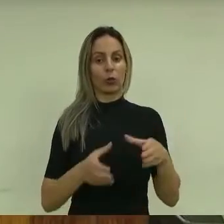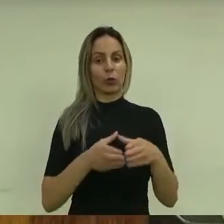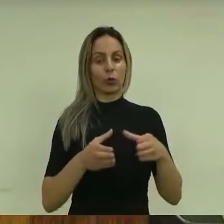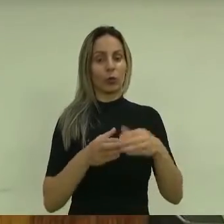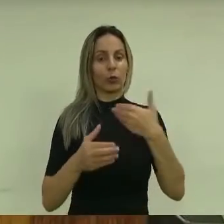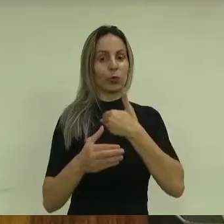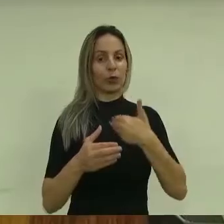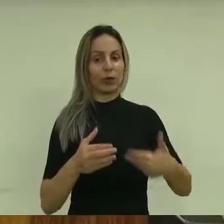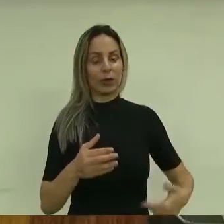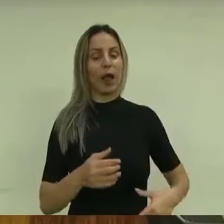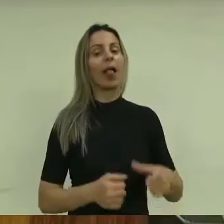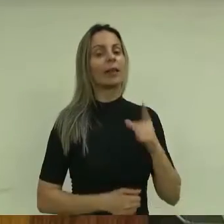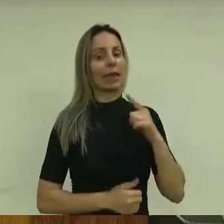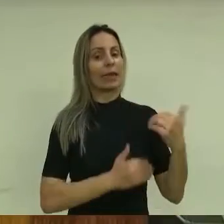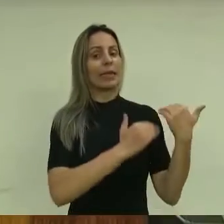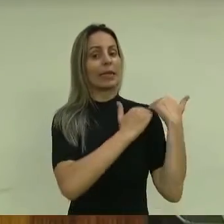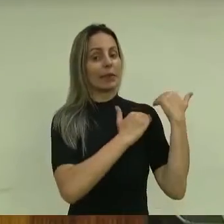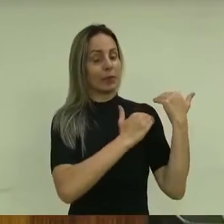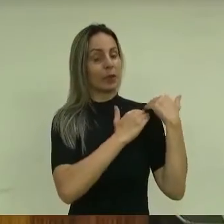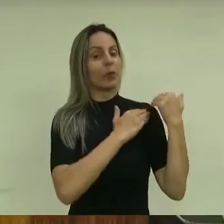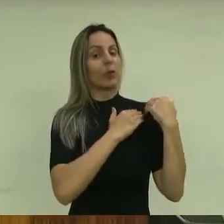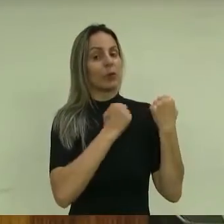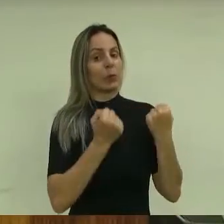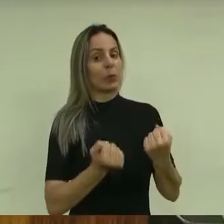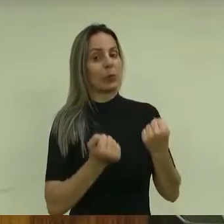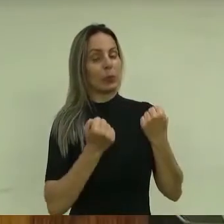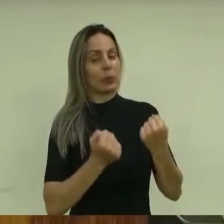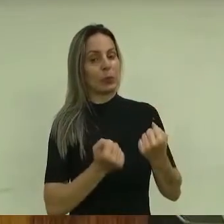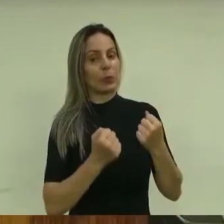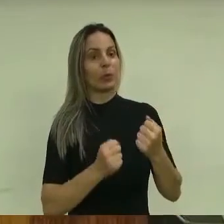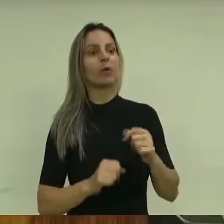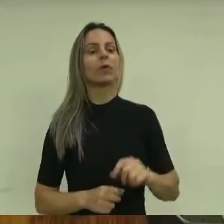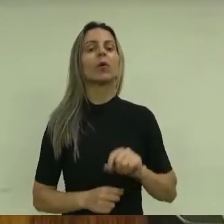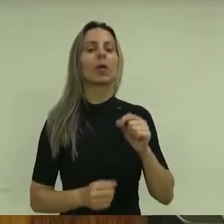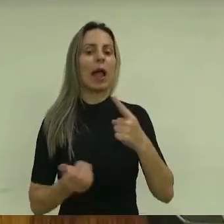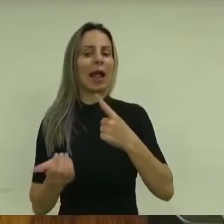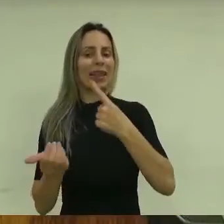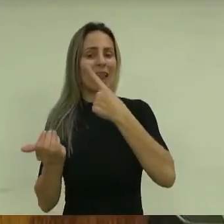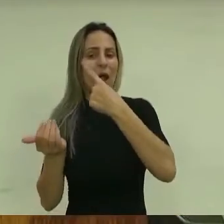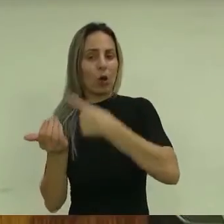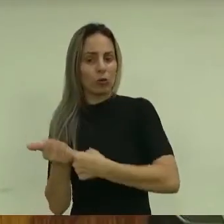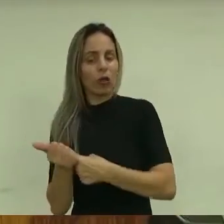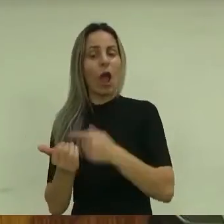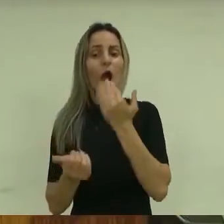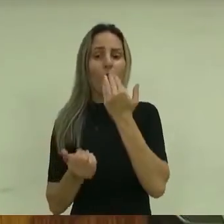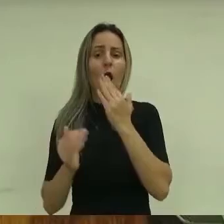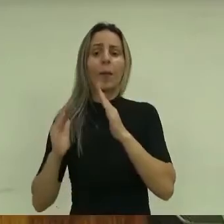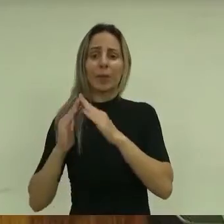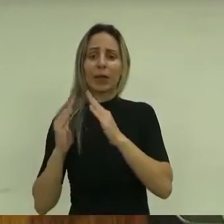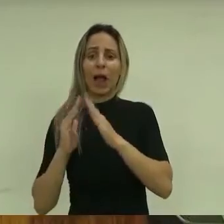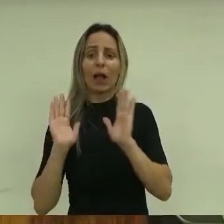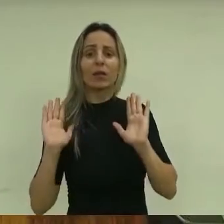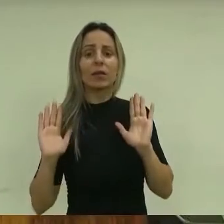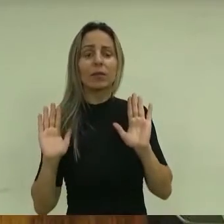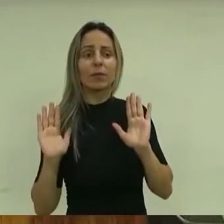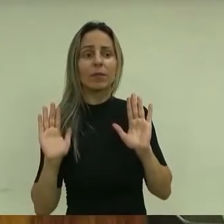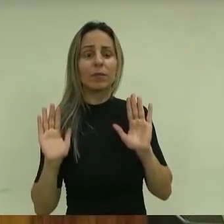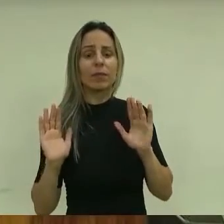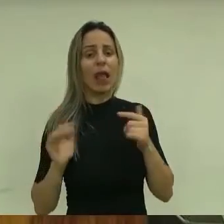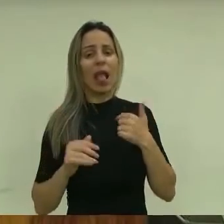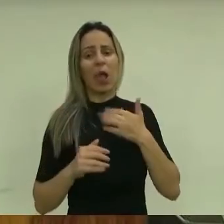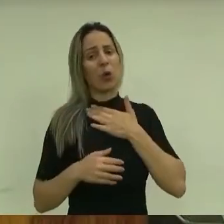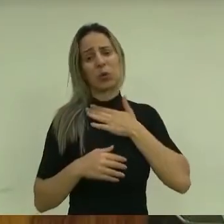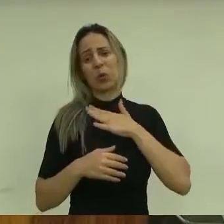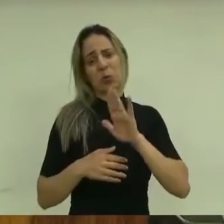nós temos uma responsabilidade muito grande. A salsicha se come em casa. Eu não